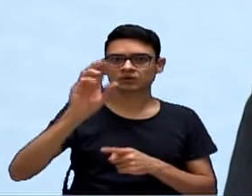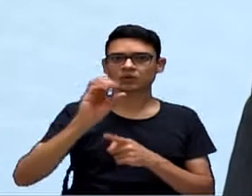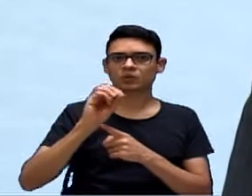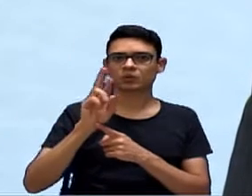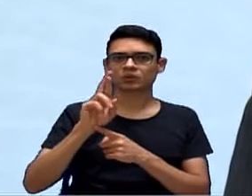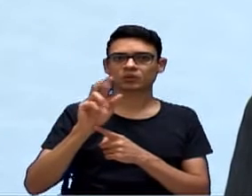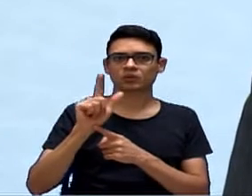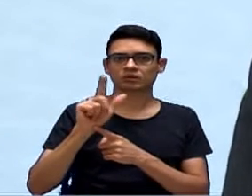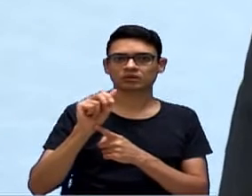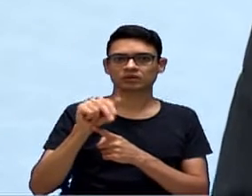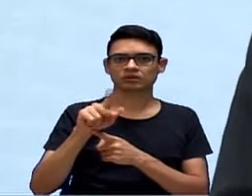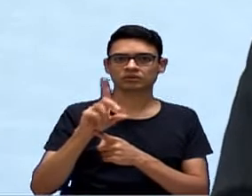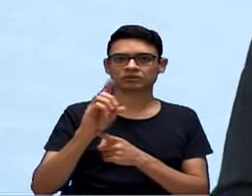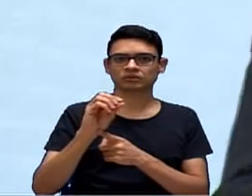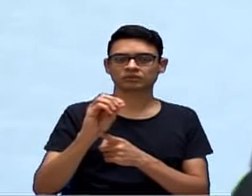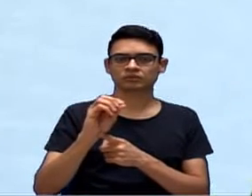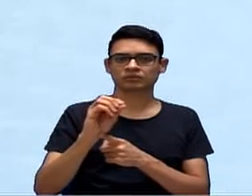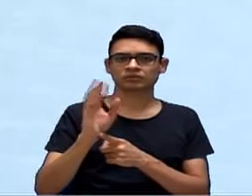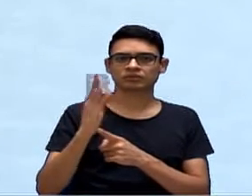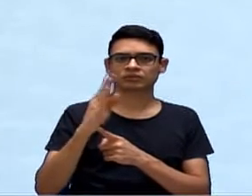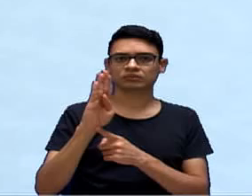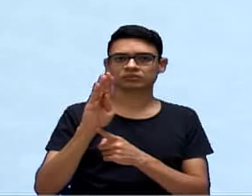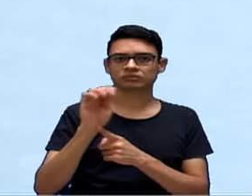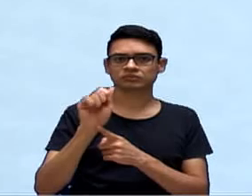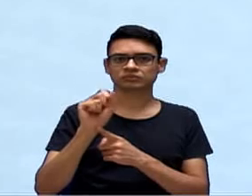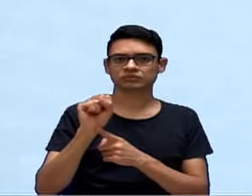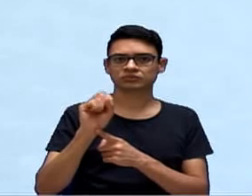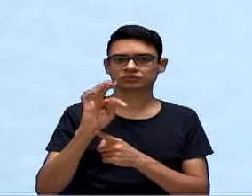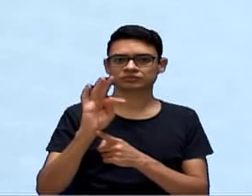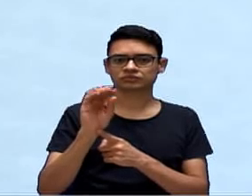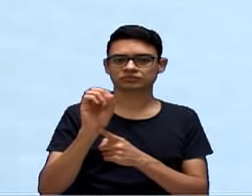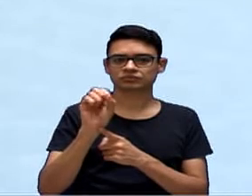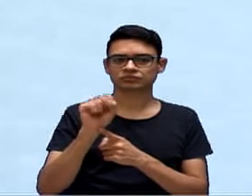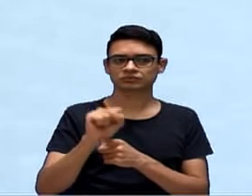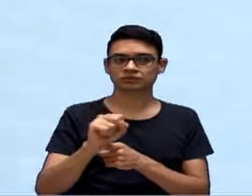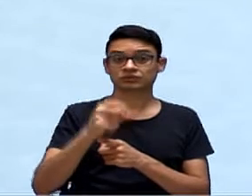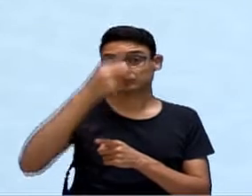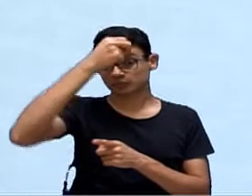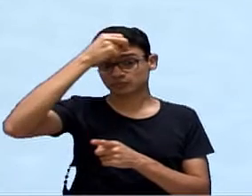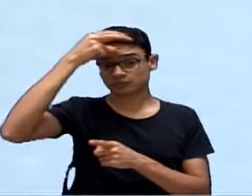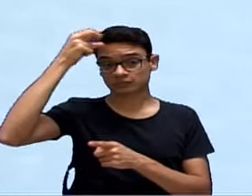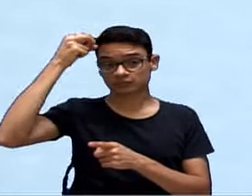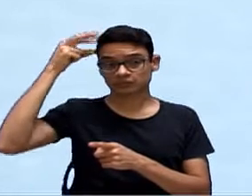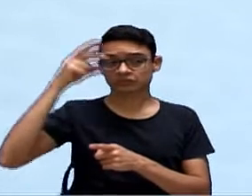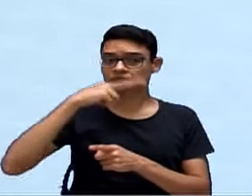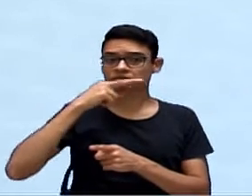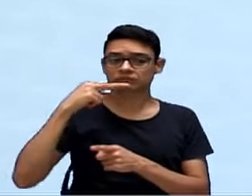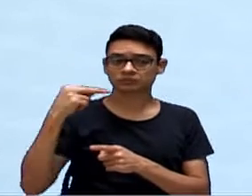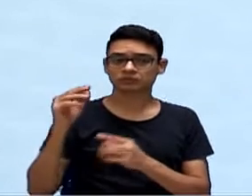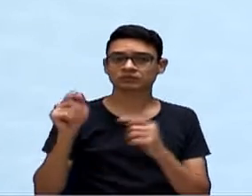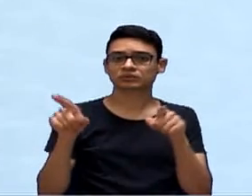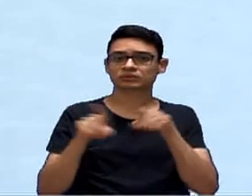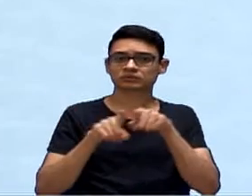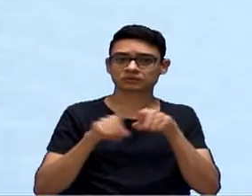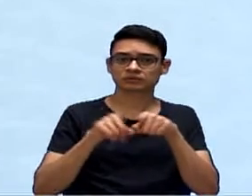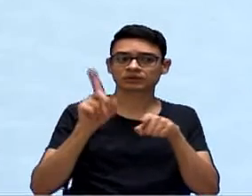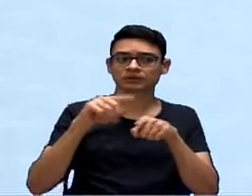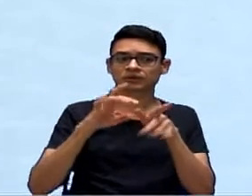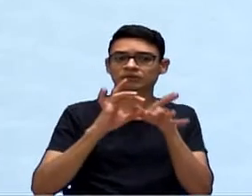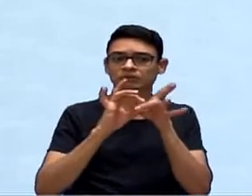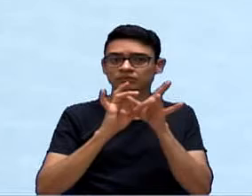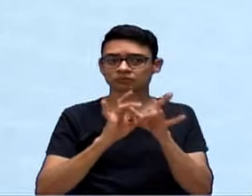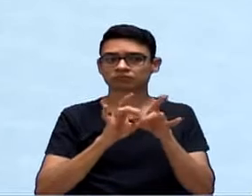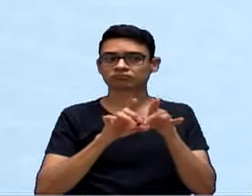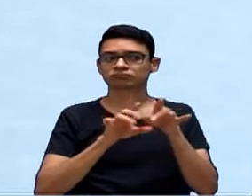o prefeito da cidade, Rodrigo Manga, estabelece aí um acordo para que haja esse processo de